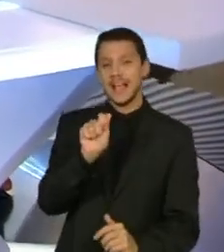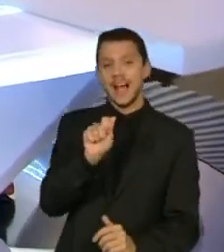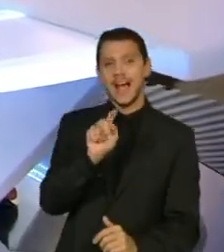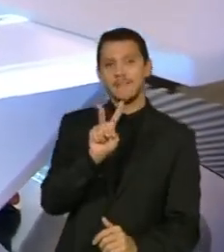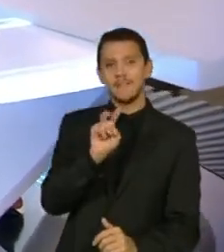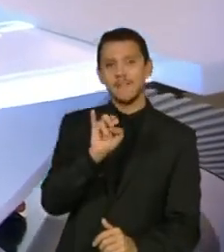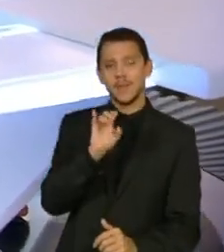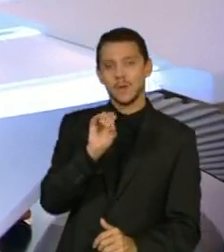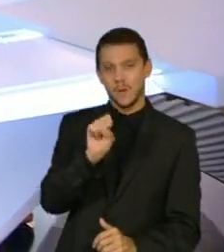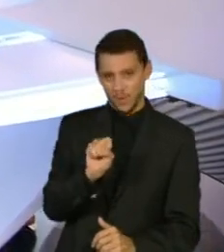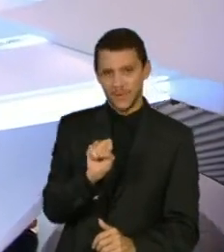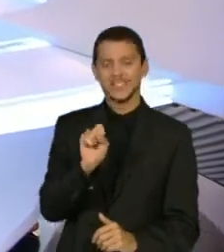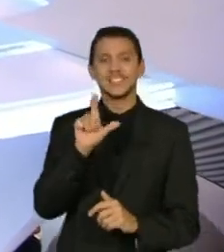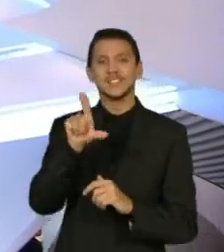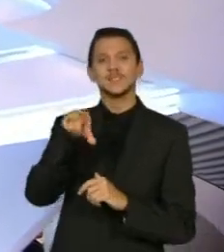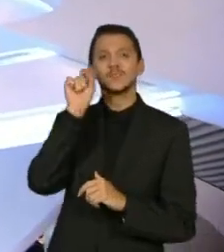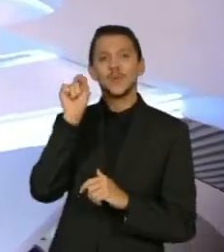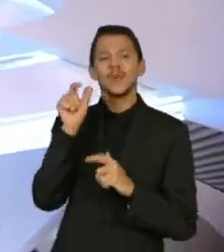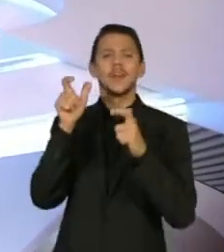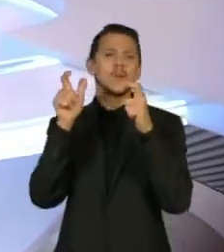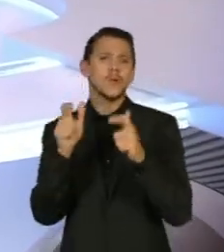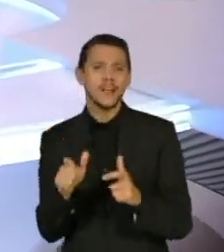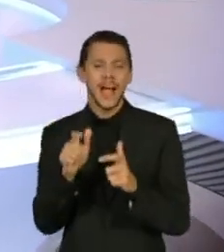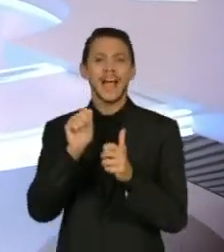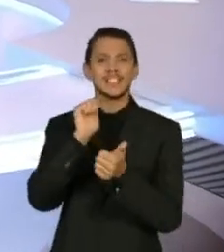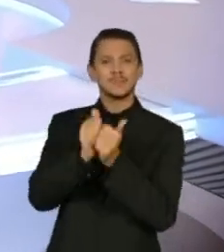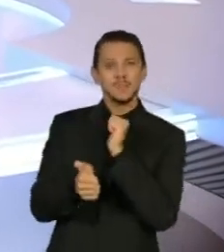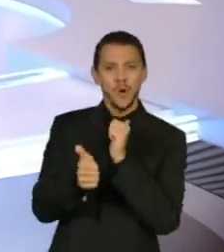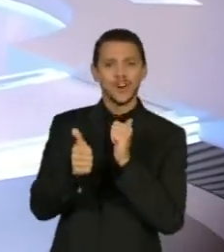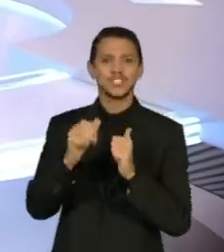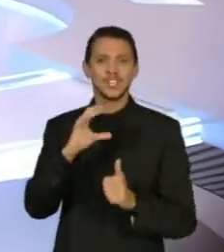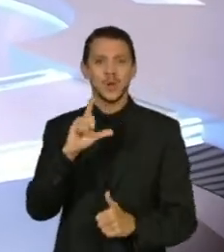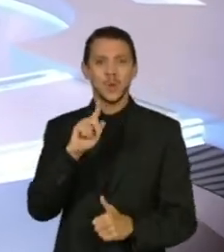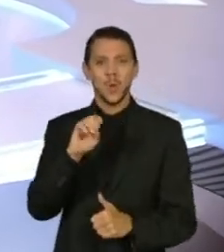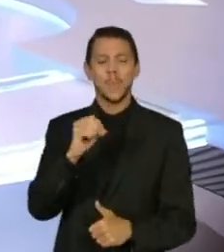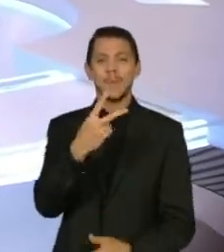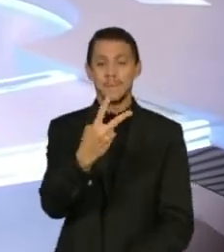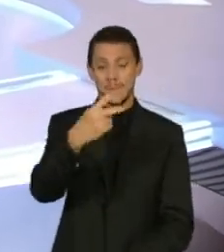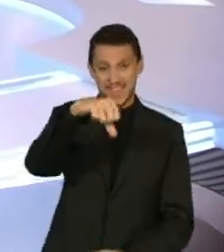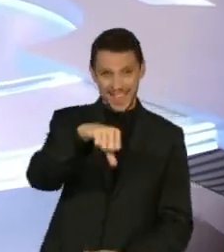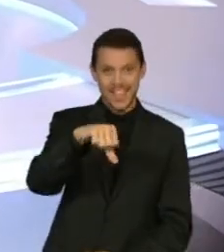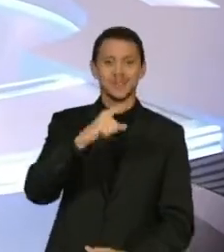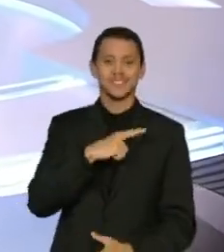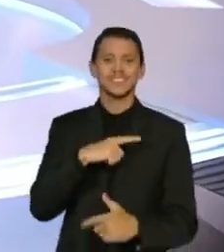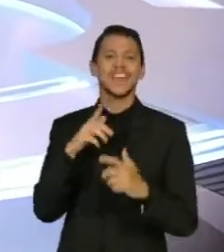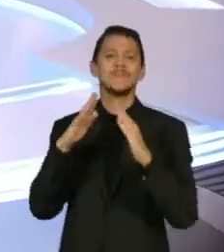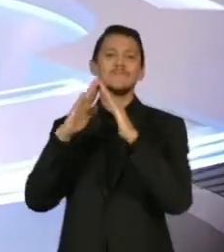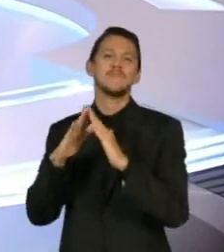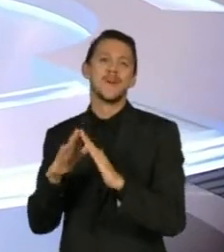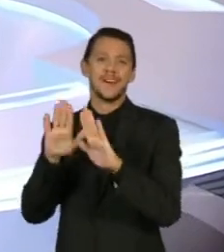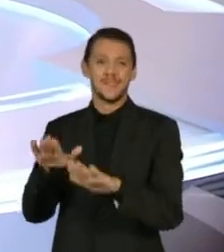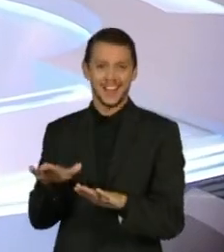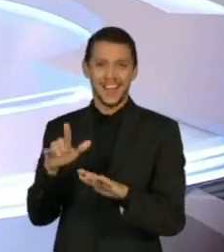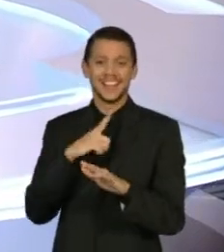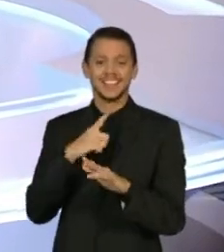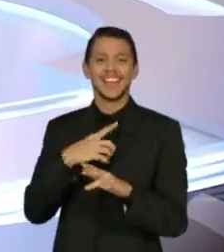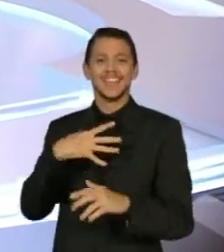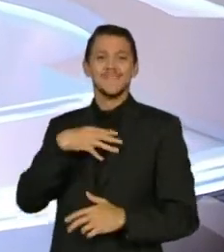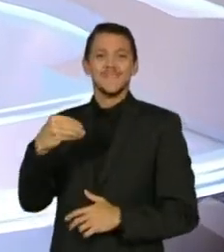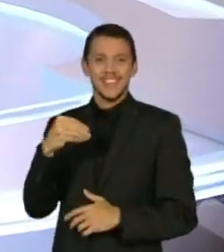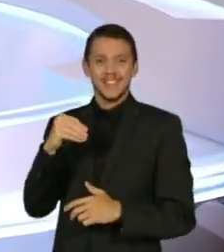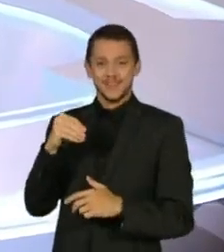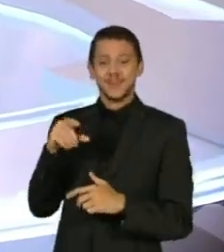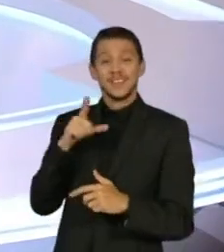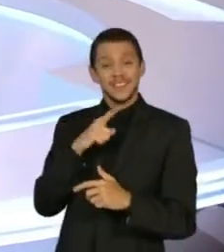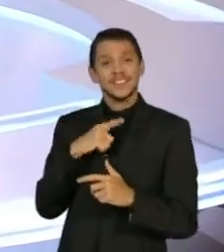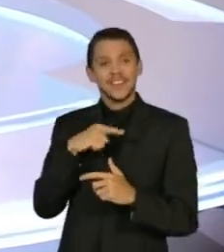do Esporte Clube Pinheiros para fazer morada e criar filhote. Pois a espécie chamada de gavião asa de telha está advertindo